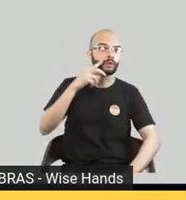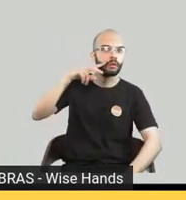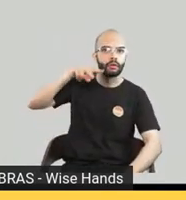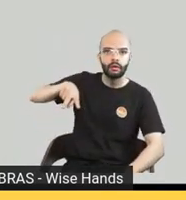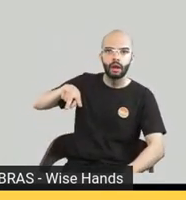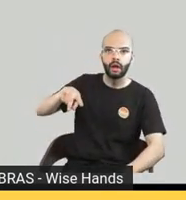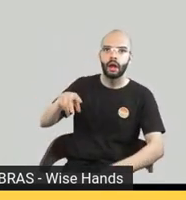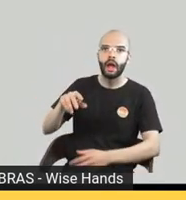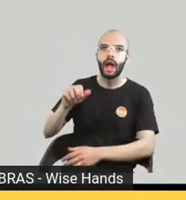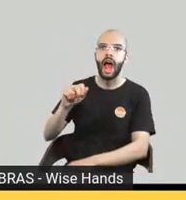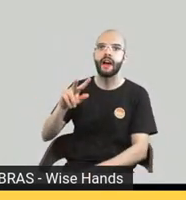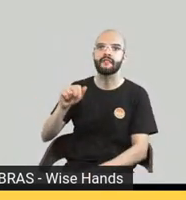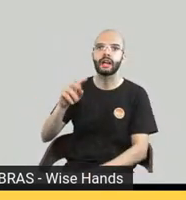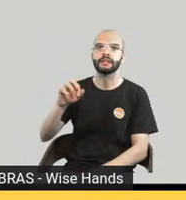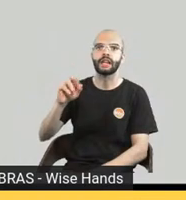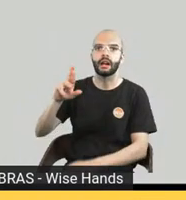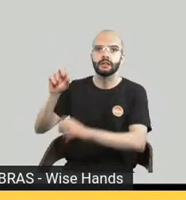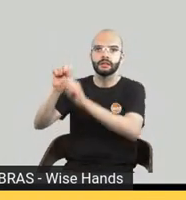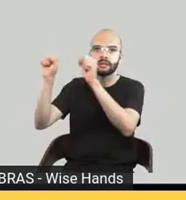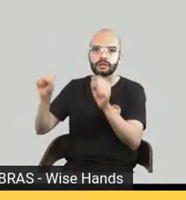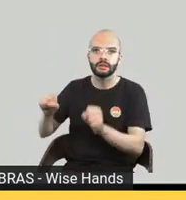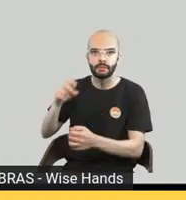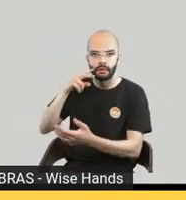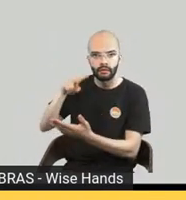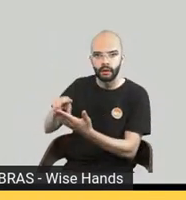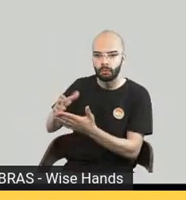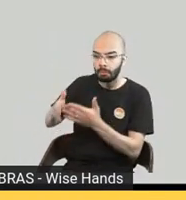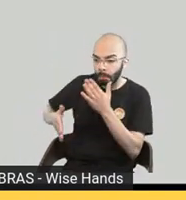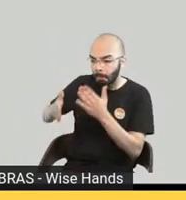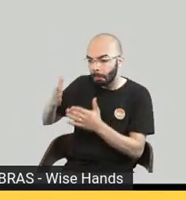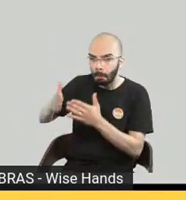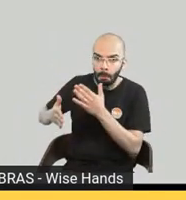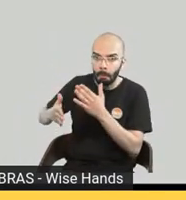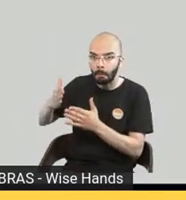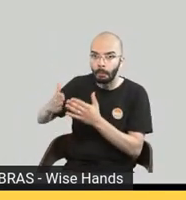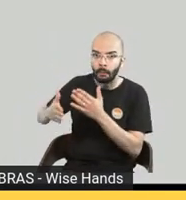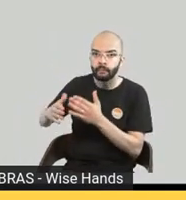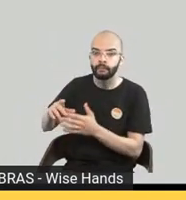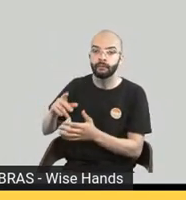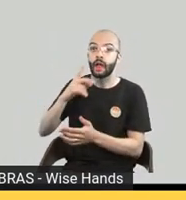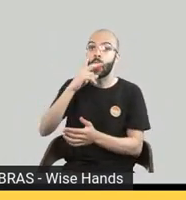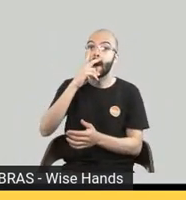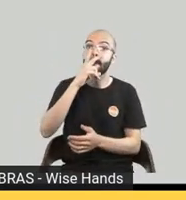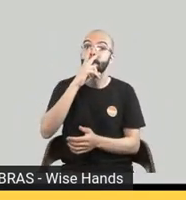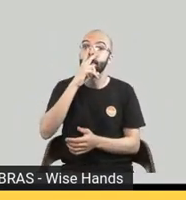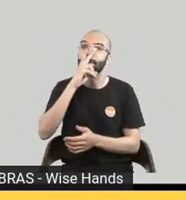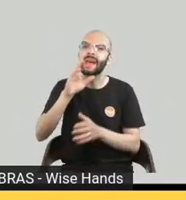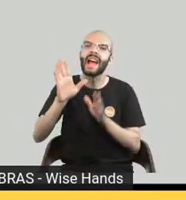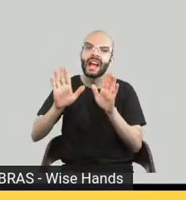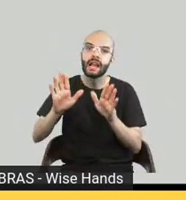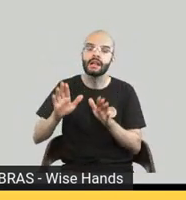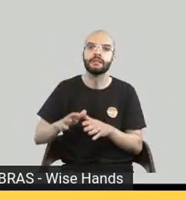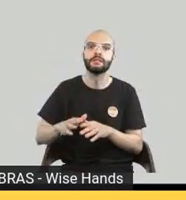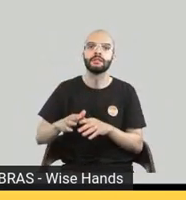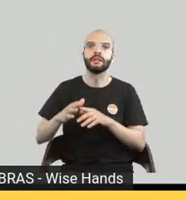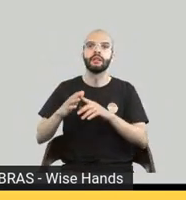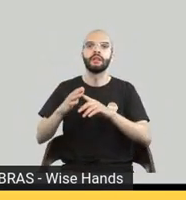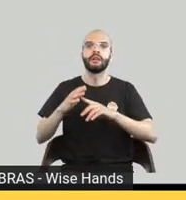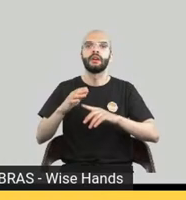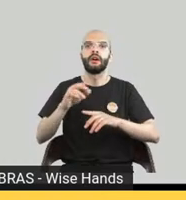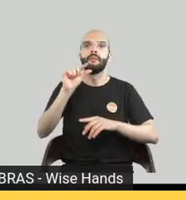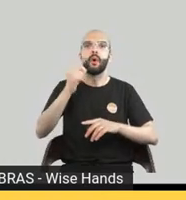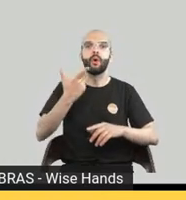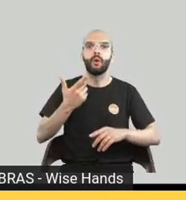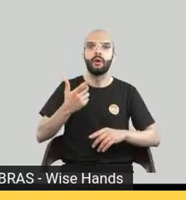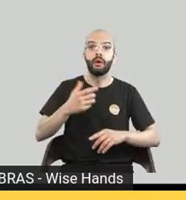a tecnologia que eles usam é como se fosse português sinalizado e não realmente libras ou